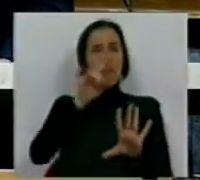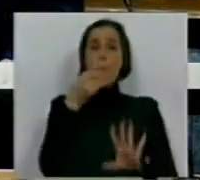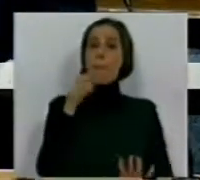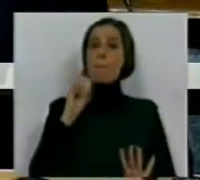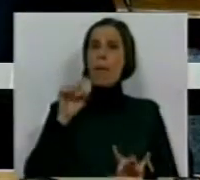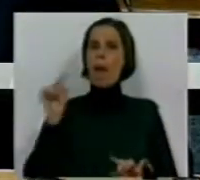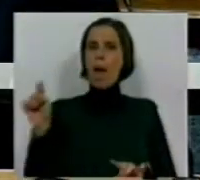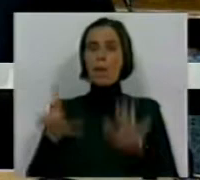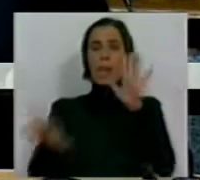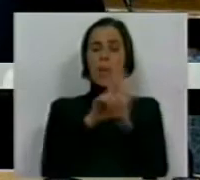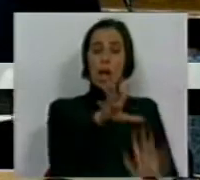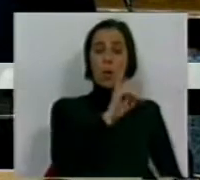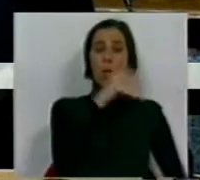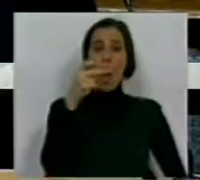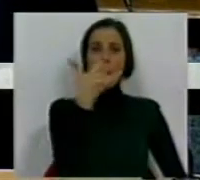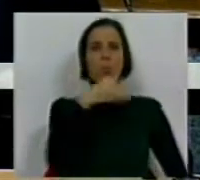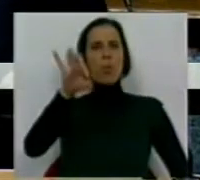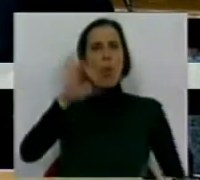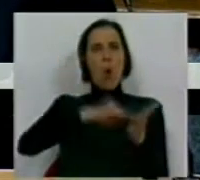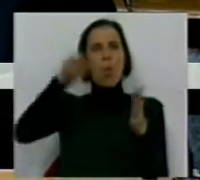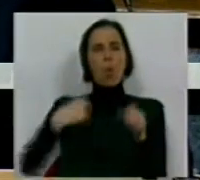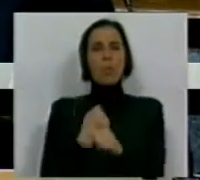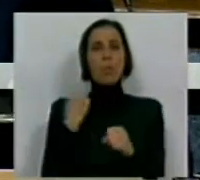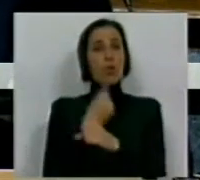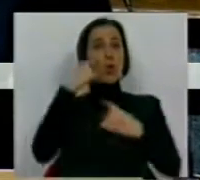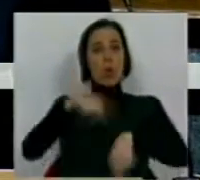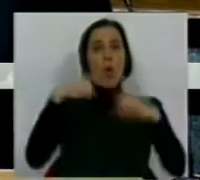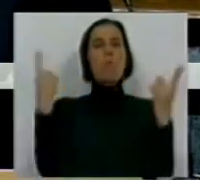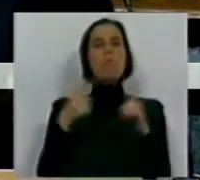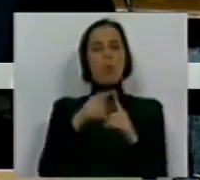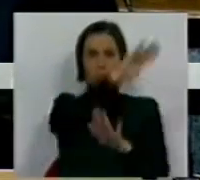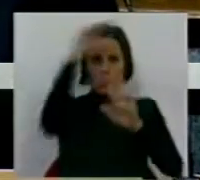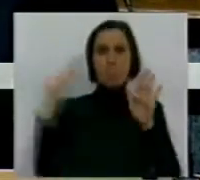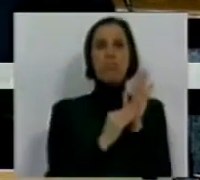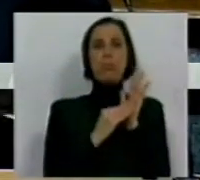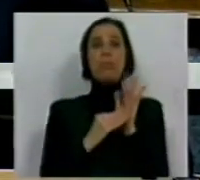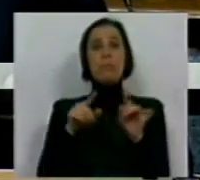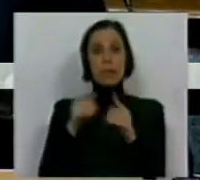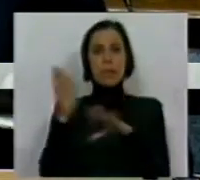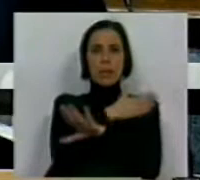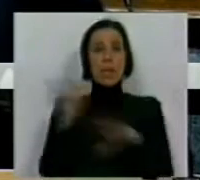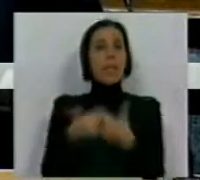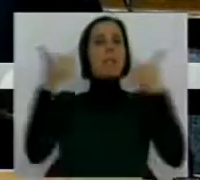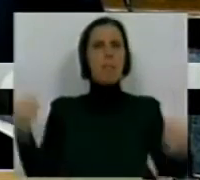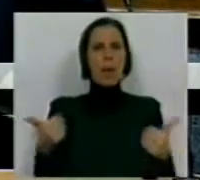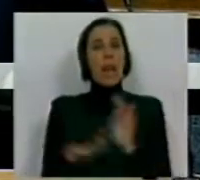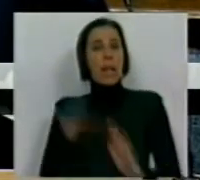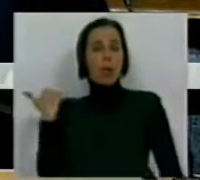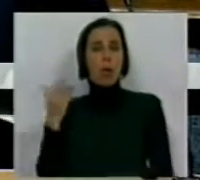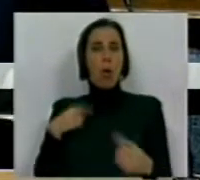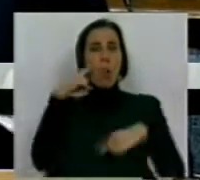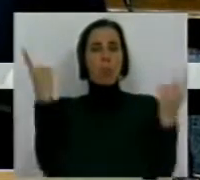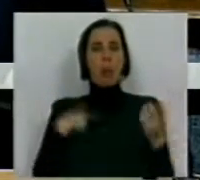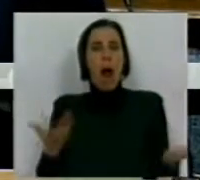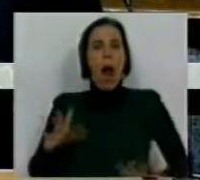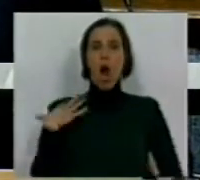PS, com a Lei 12A de 2008 e o contrato de trabalho em funções públicas, que consagrou esta separação e retirou o vínculo público